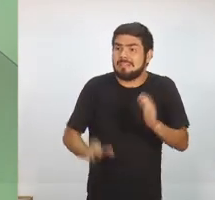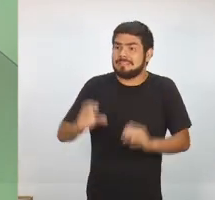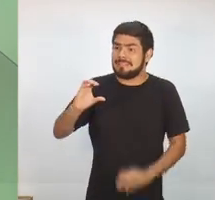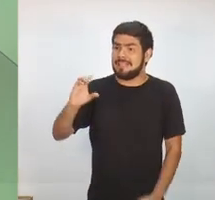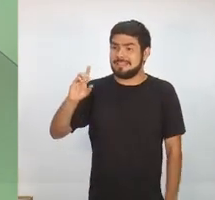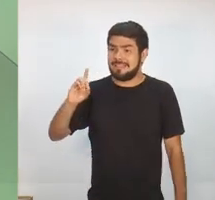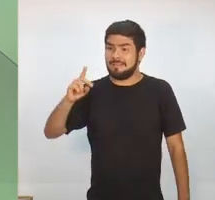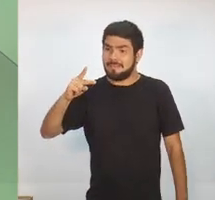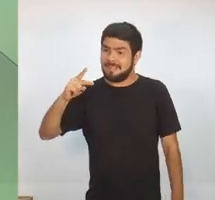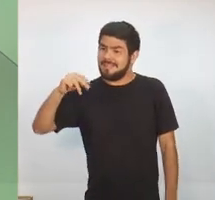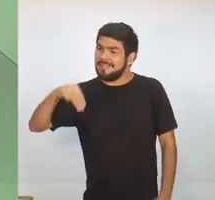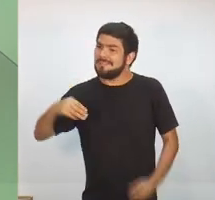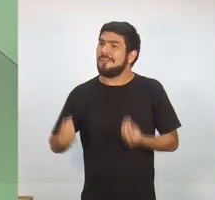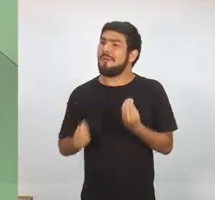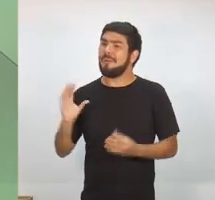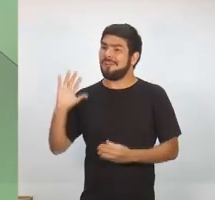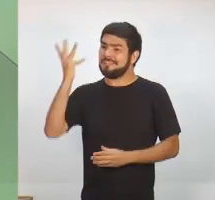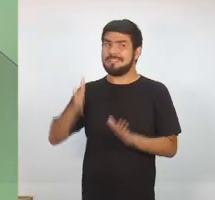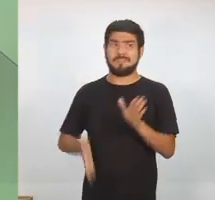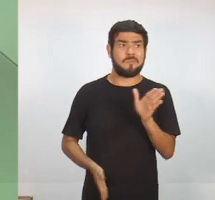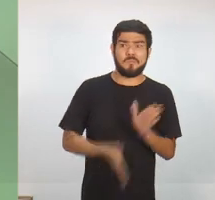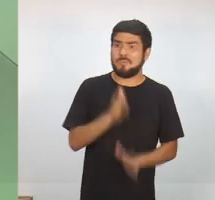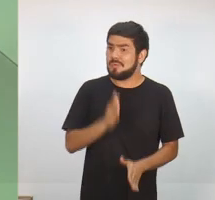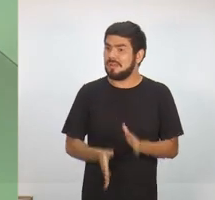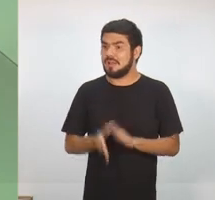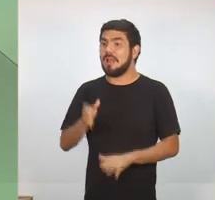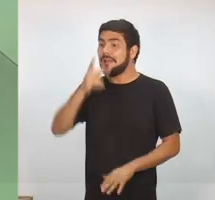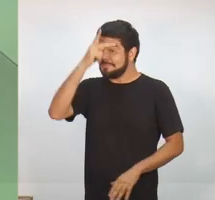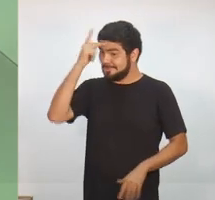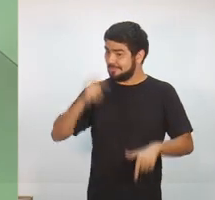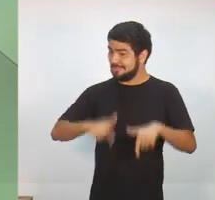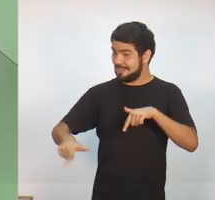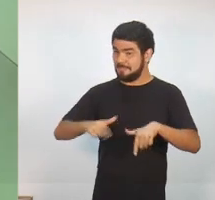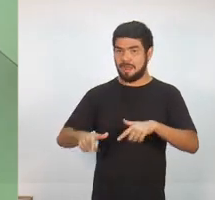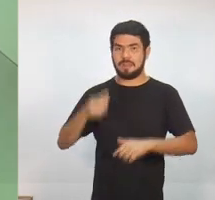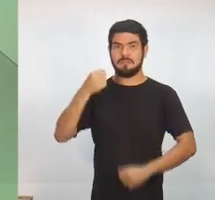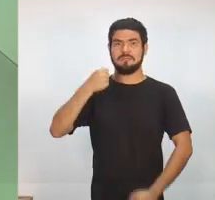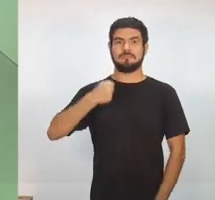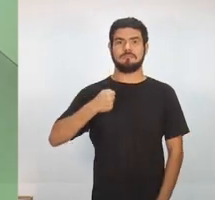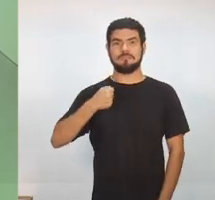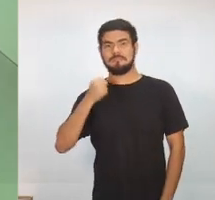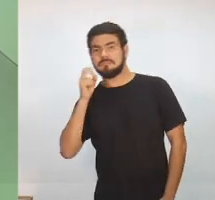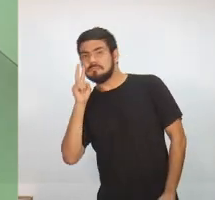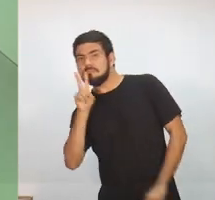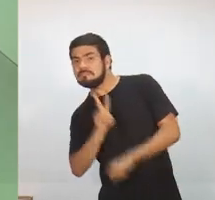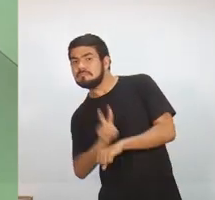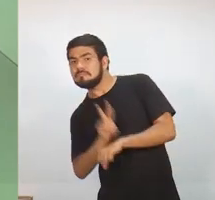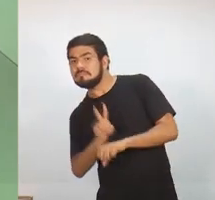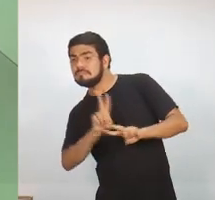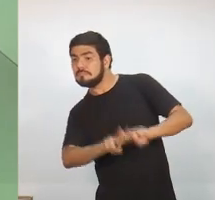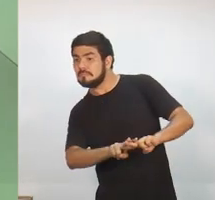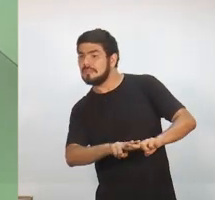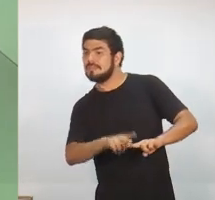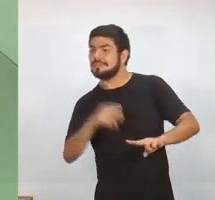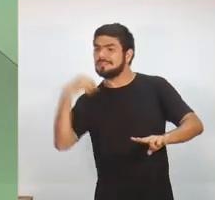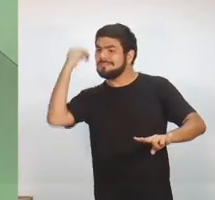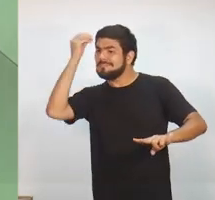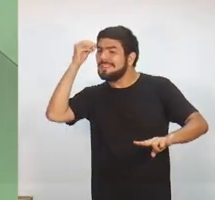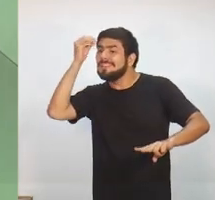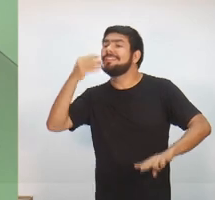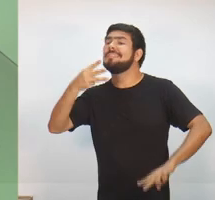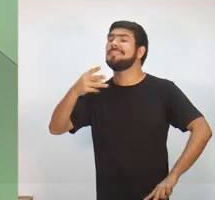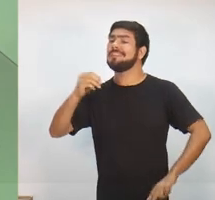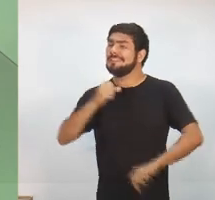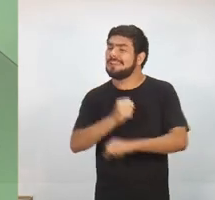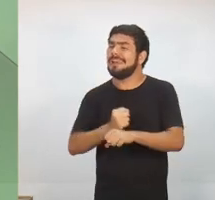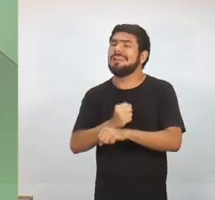os agentes penitenciários são pessoas que já têm 20, 30 anos de serviço público, que já